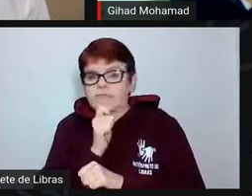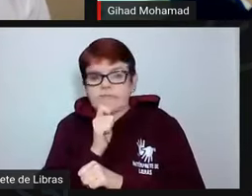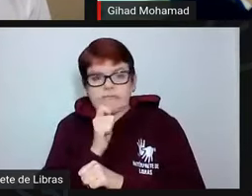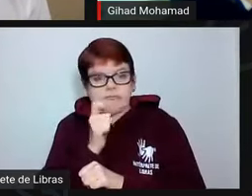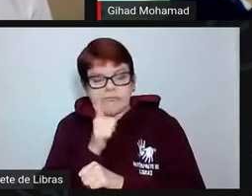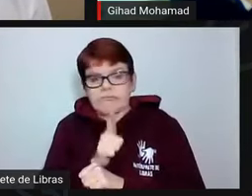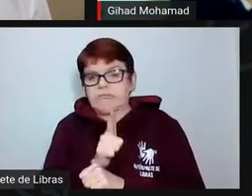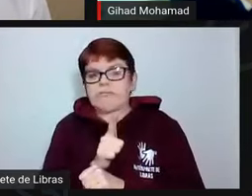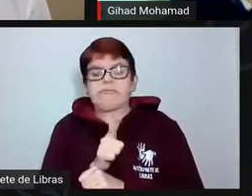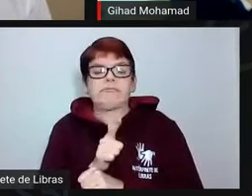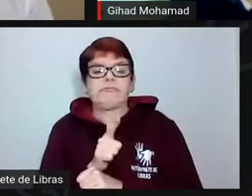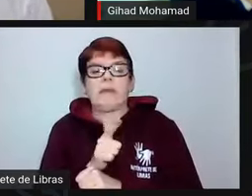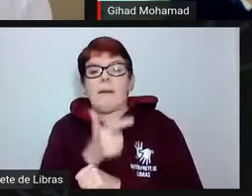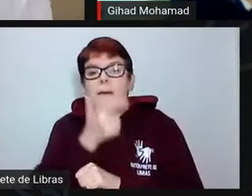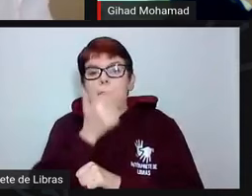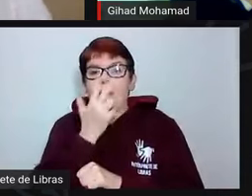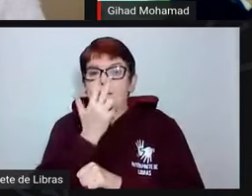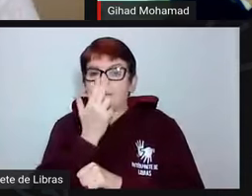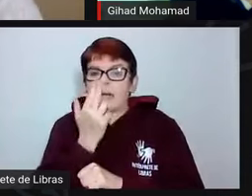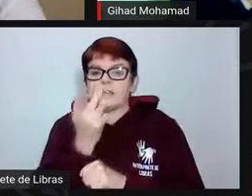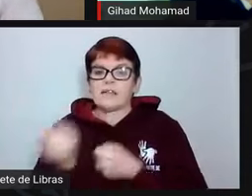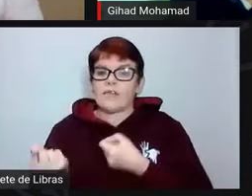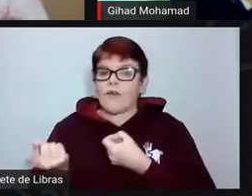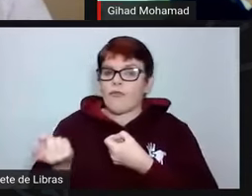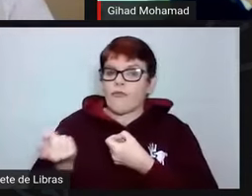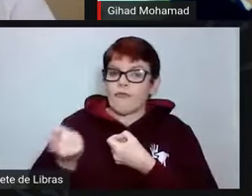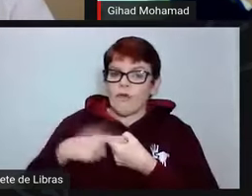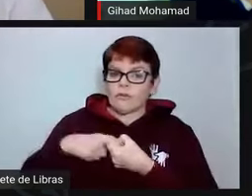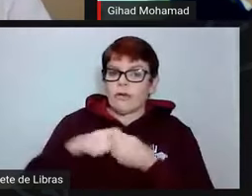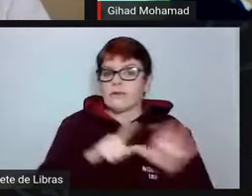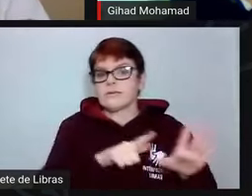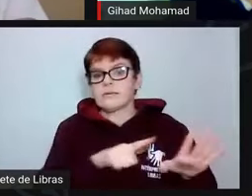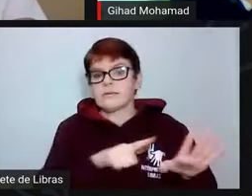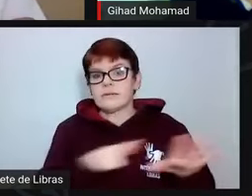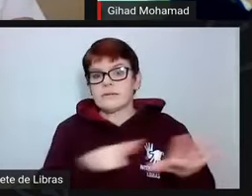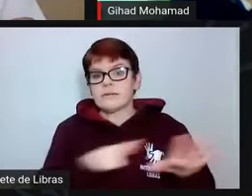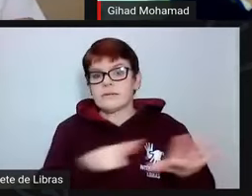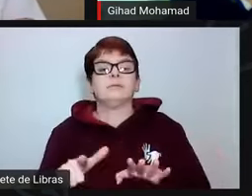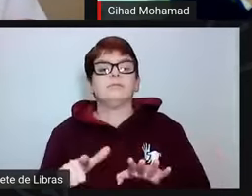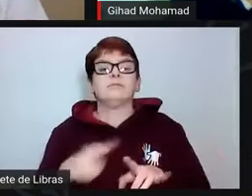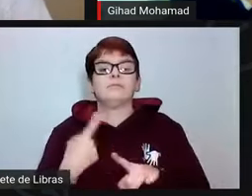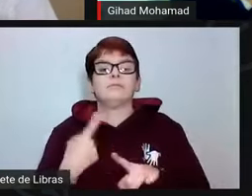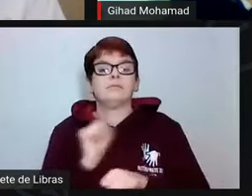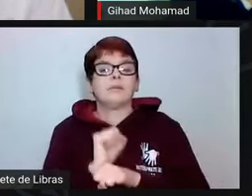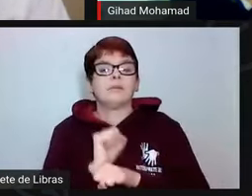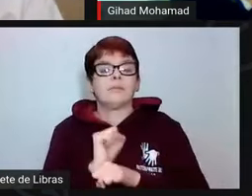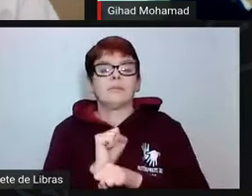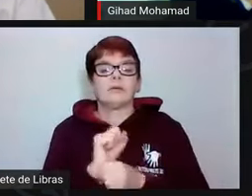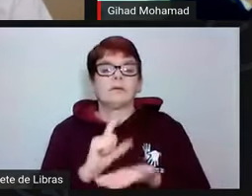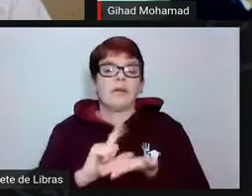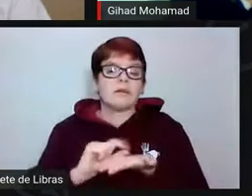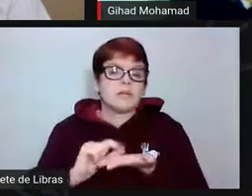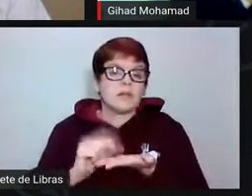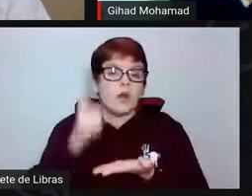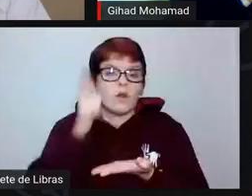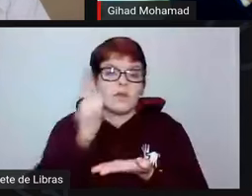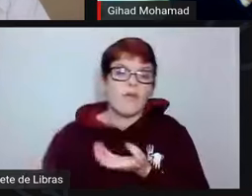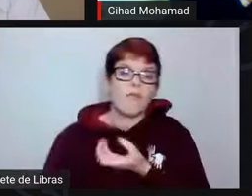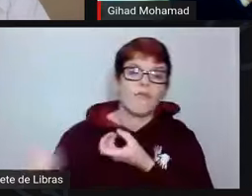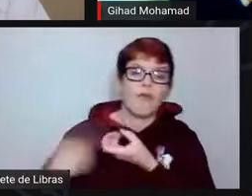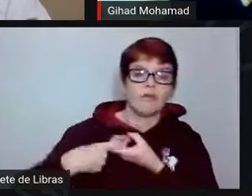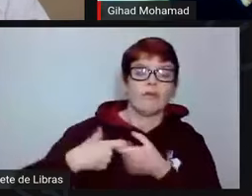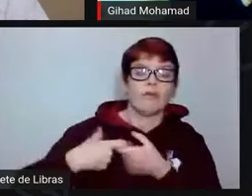mas me parece que está retornando gradualmente nessa semana, já cumprindo agendas. Então,